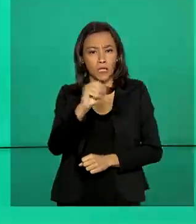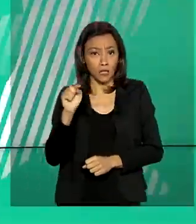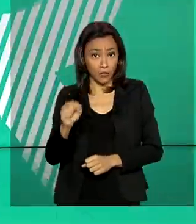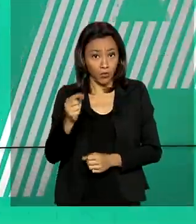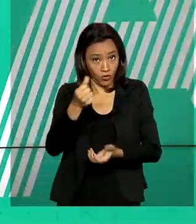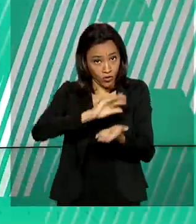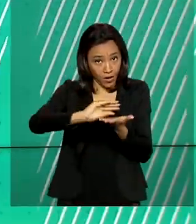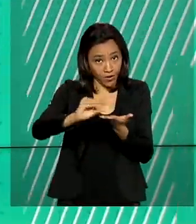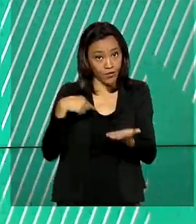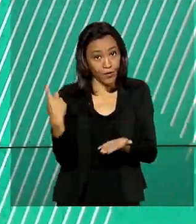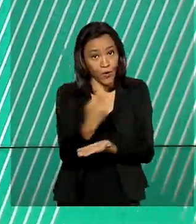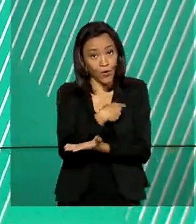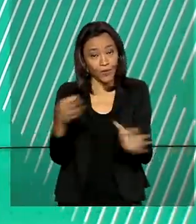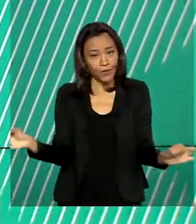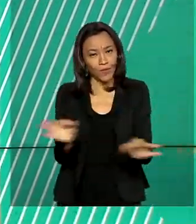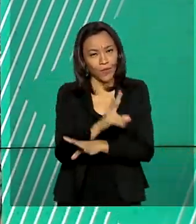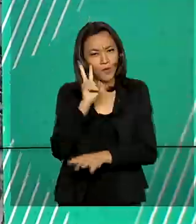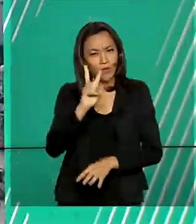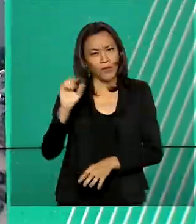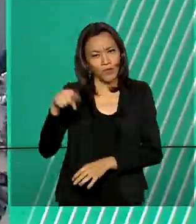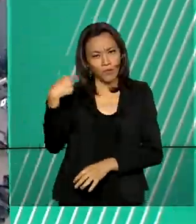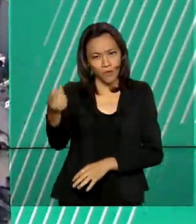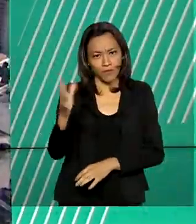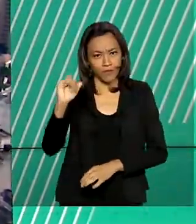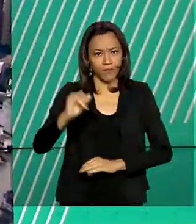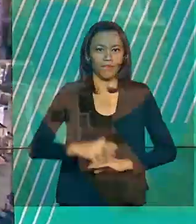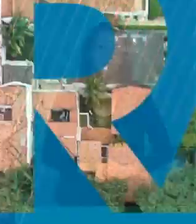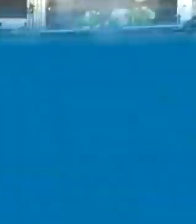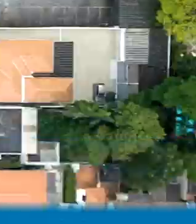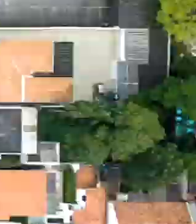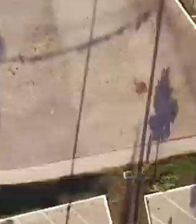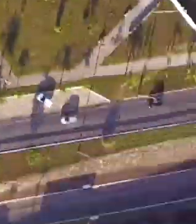A gente fica por aqui. Nos vemos na próxima edição. Até lá!